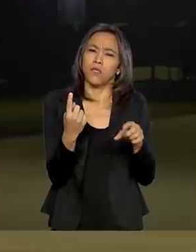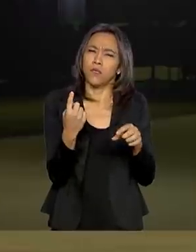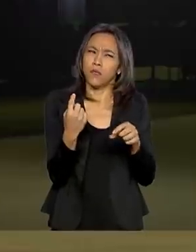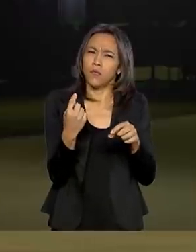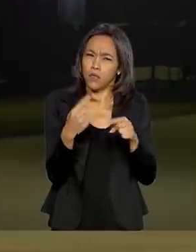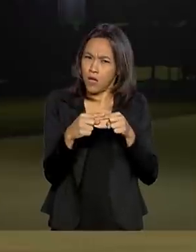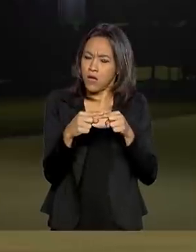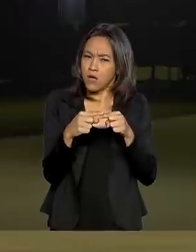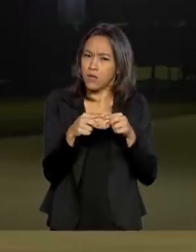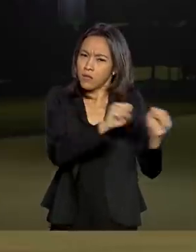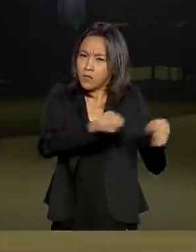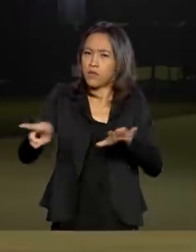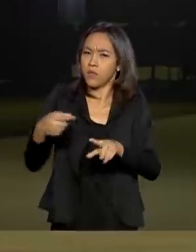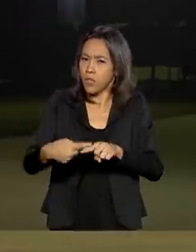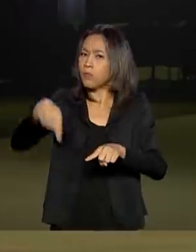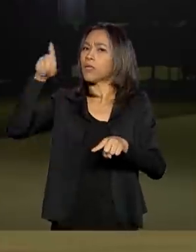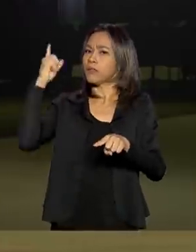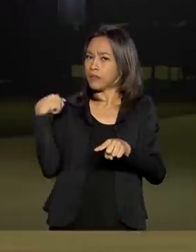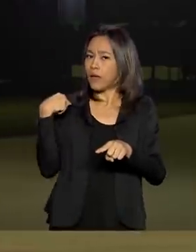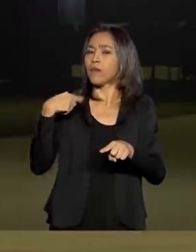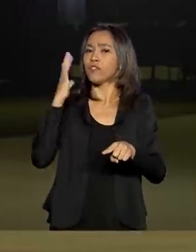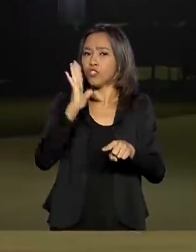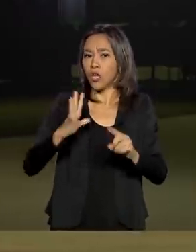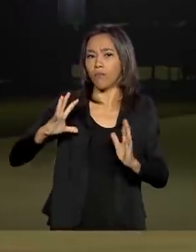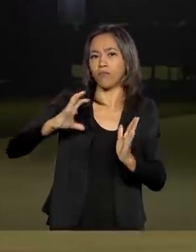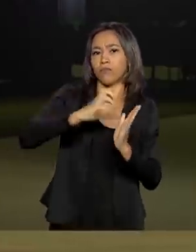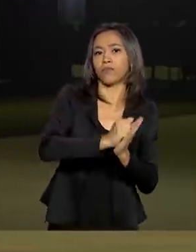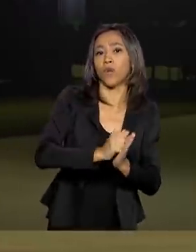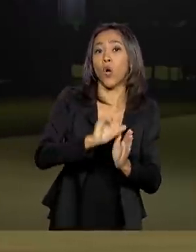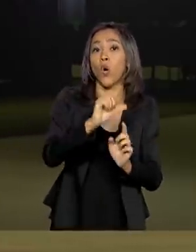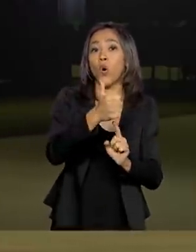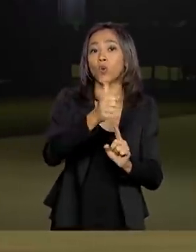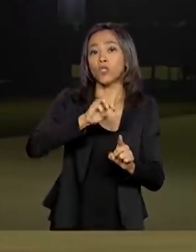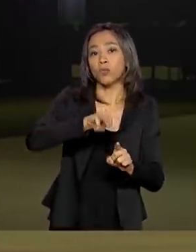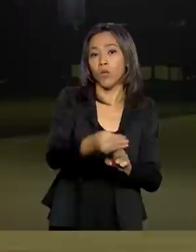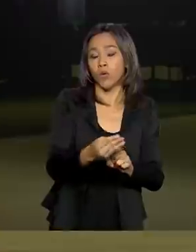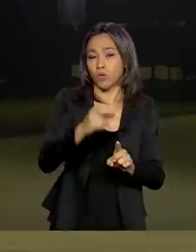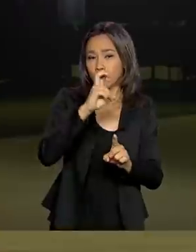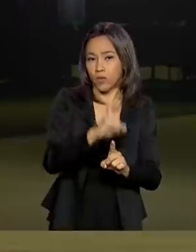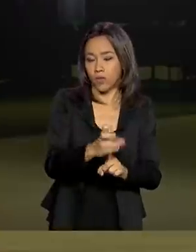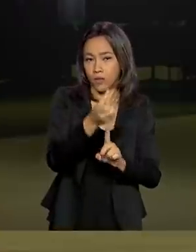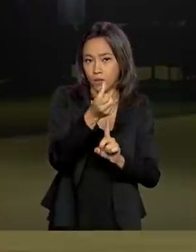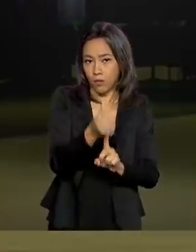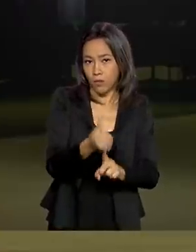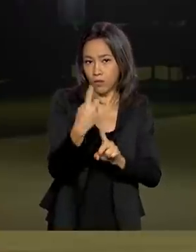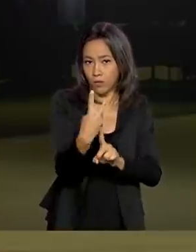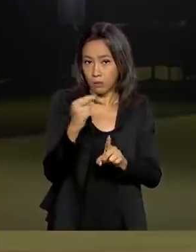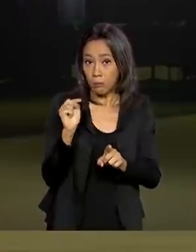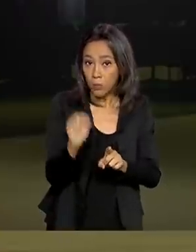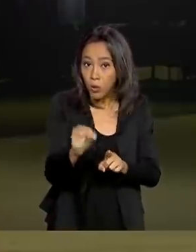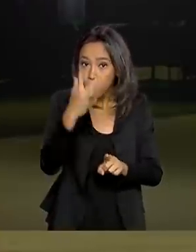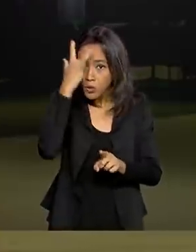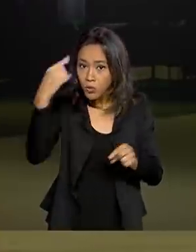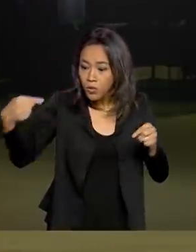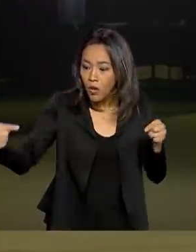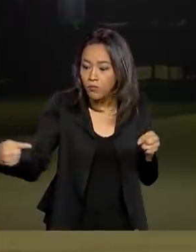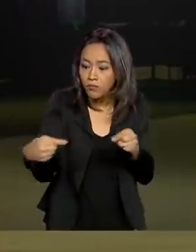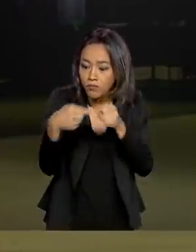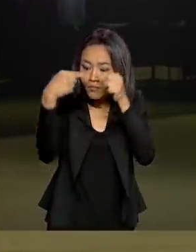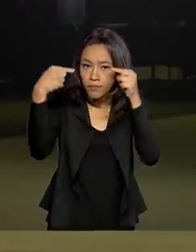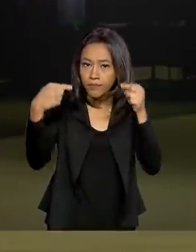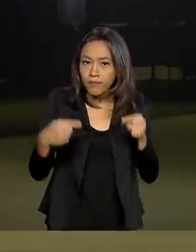semana passada, nós habilitamos 11 milhões, 252 mil elegíveis, dos